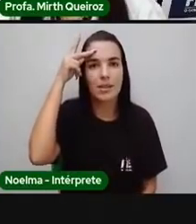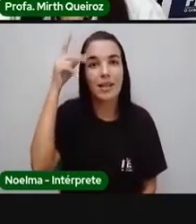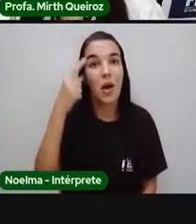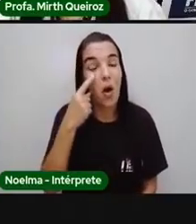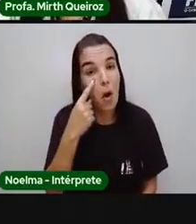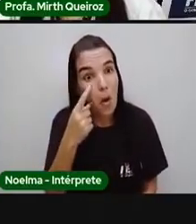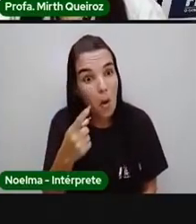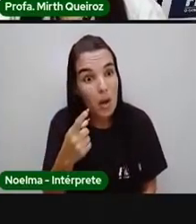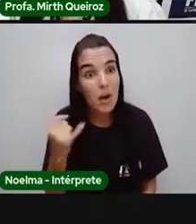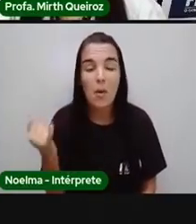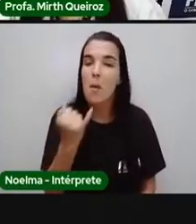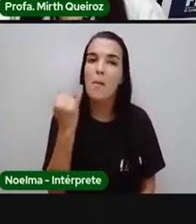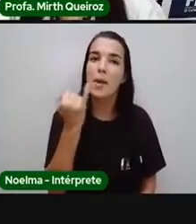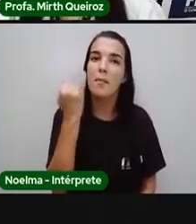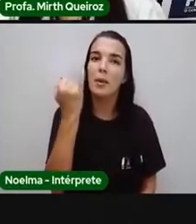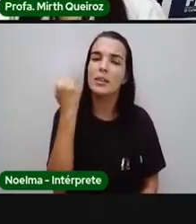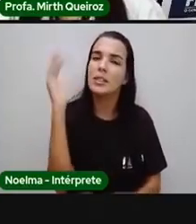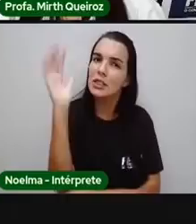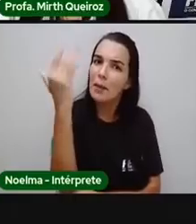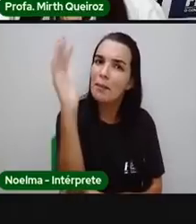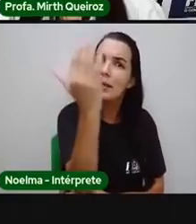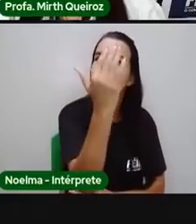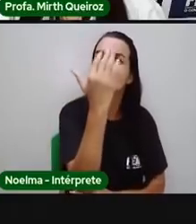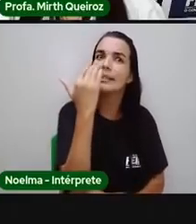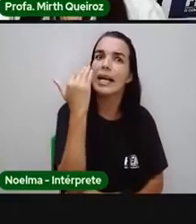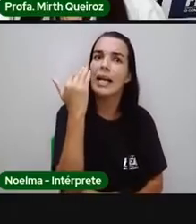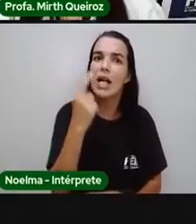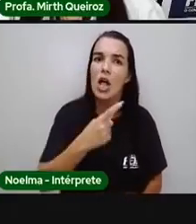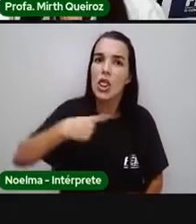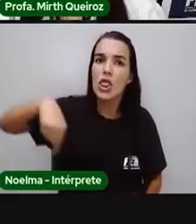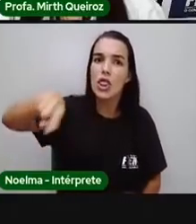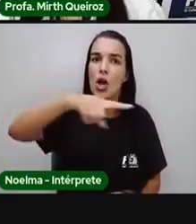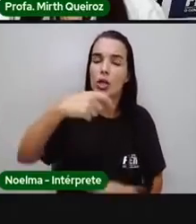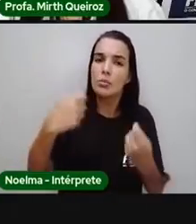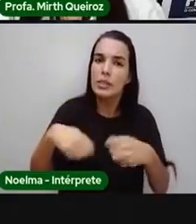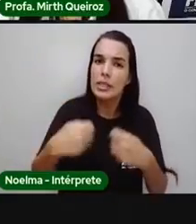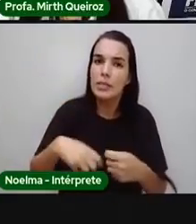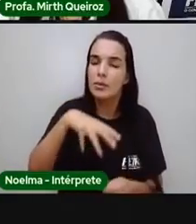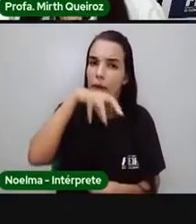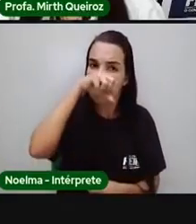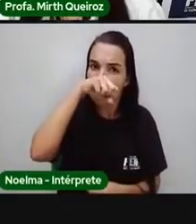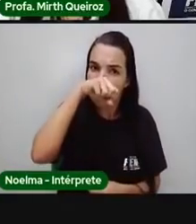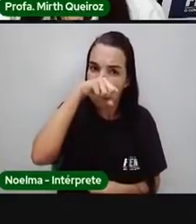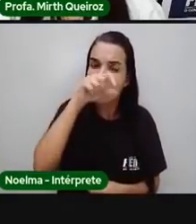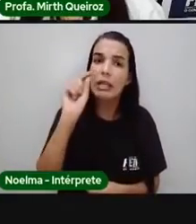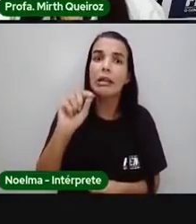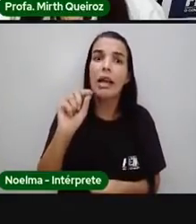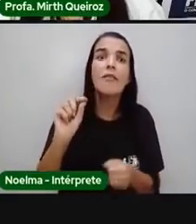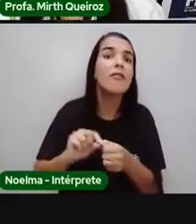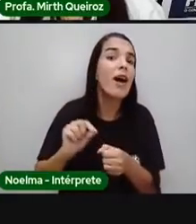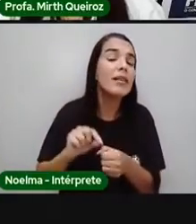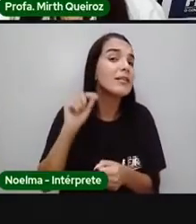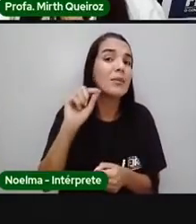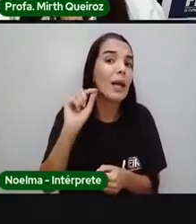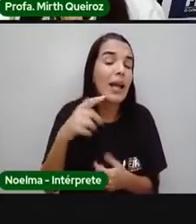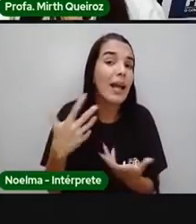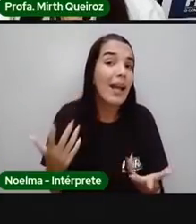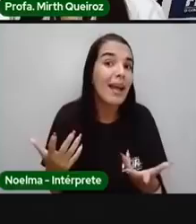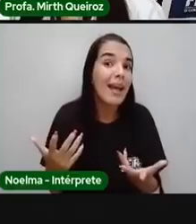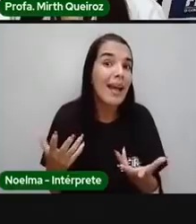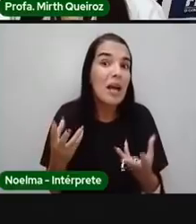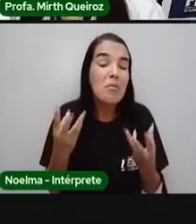como as plantas são importantes pra gente. Nós precisamos de oxigênio pra respirar. E quem produz pra gente,